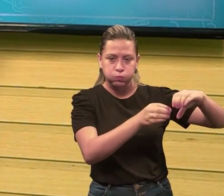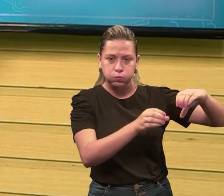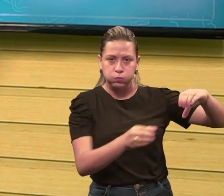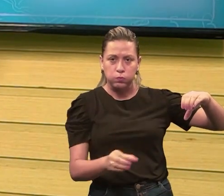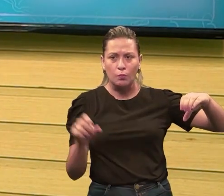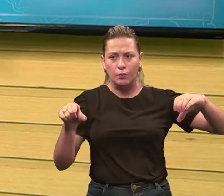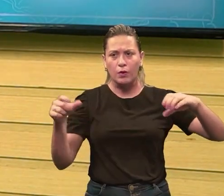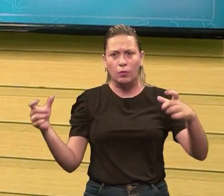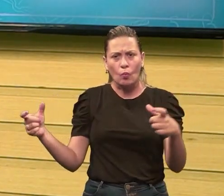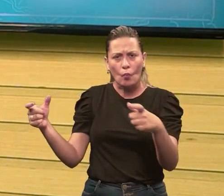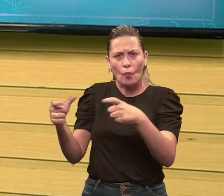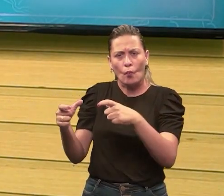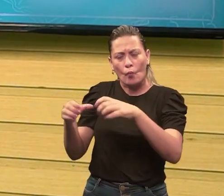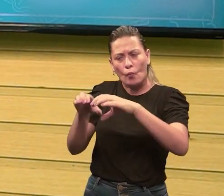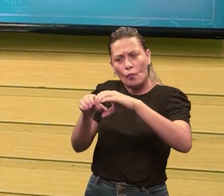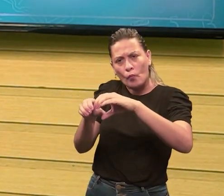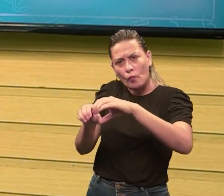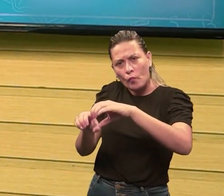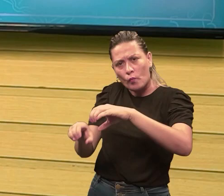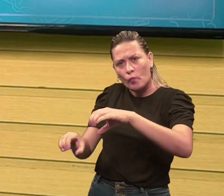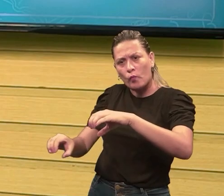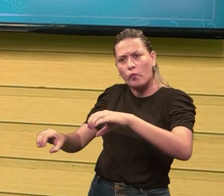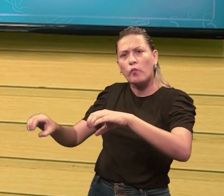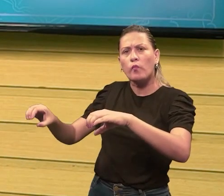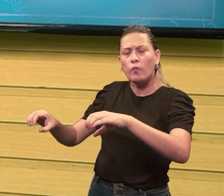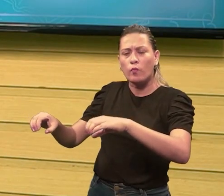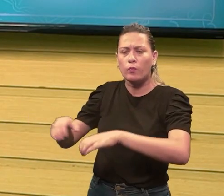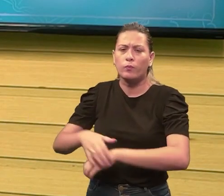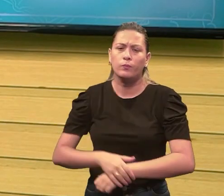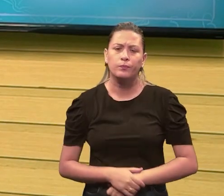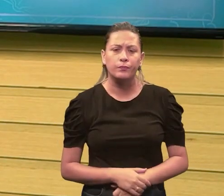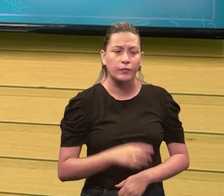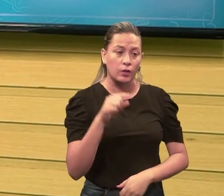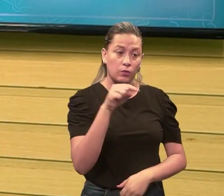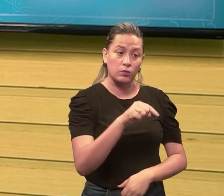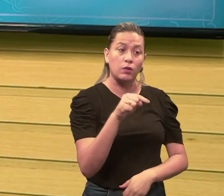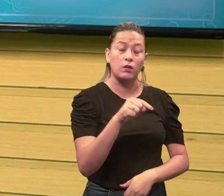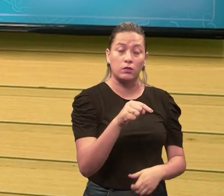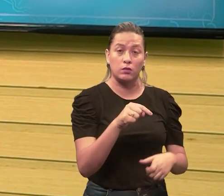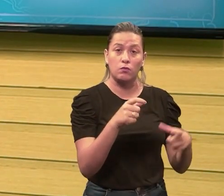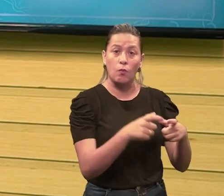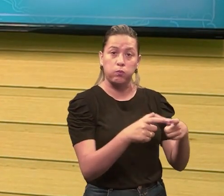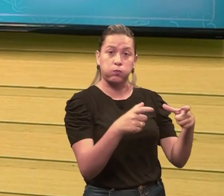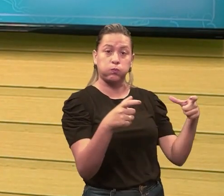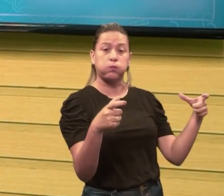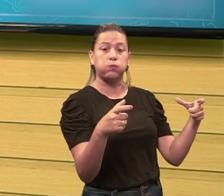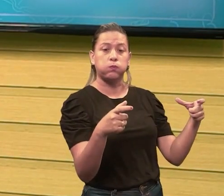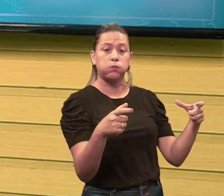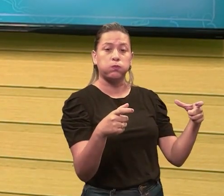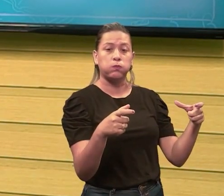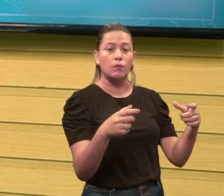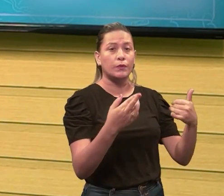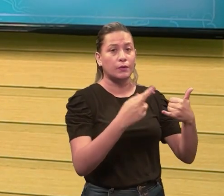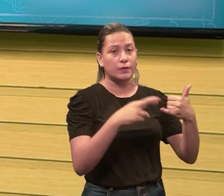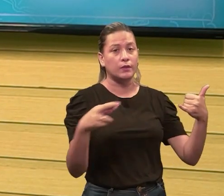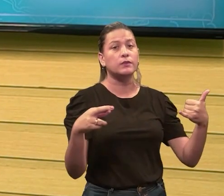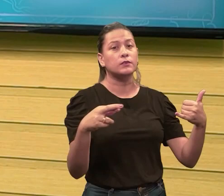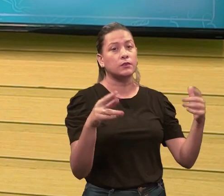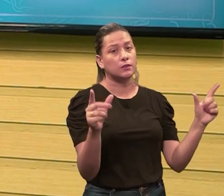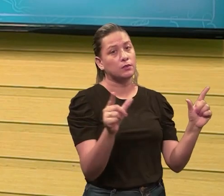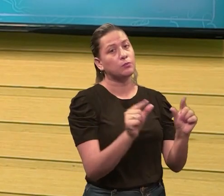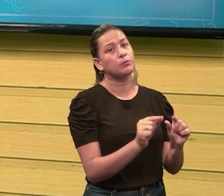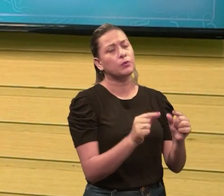nessa outra figura. Então, nesse caso aqui, quando esse encanamento aqui, ele for maior, o que que vai acontecer? É uma menor